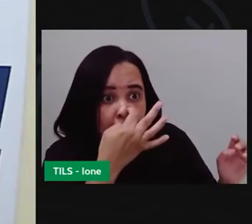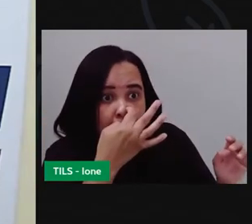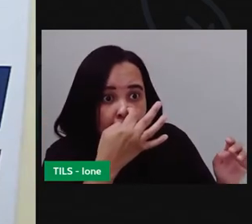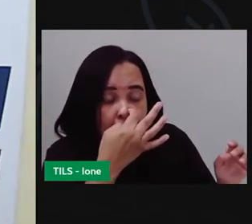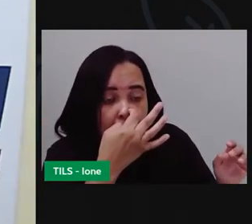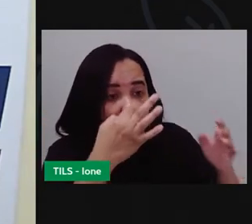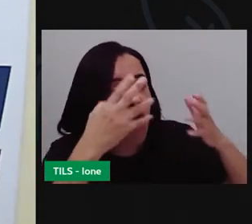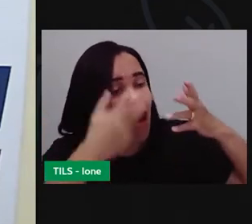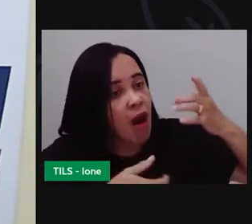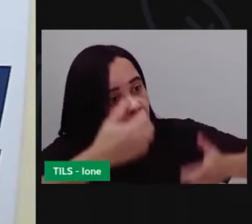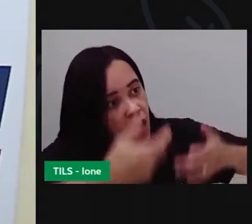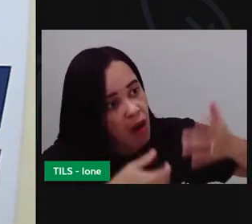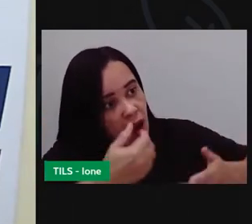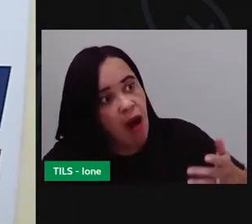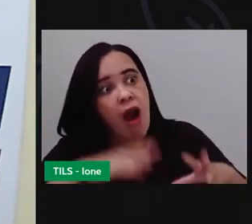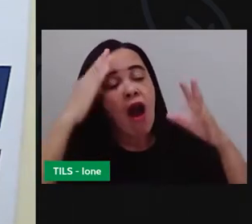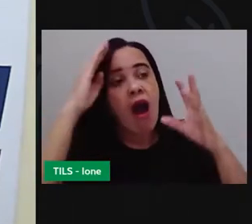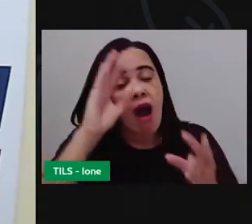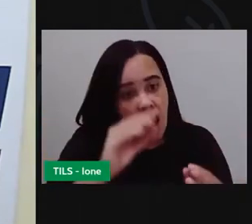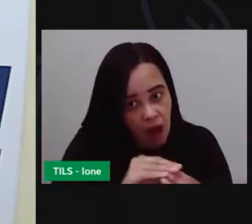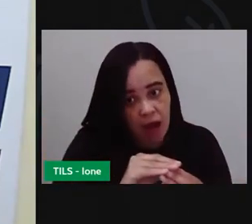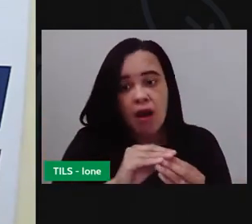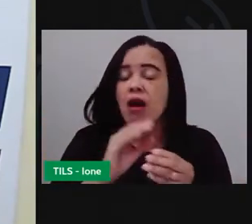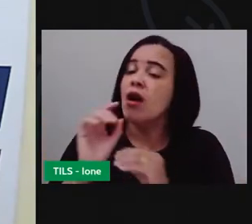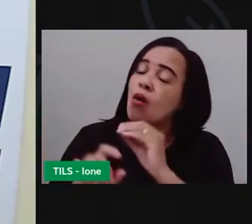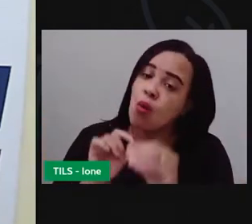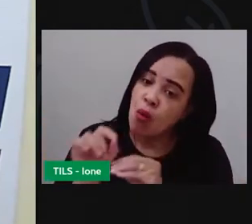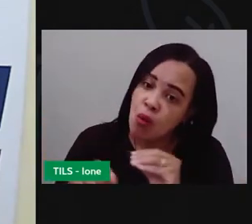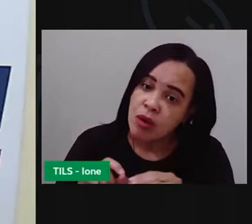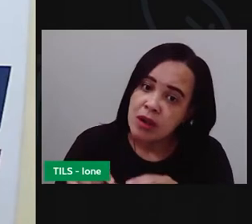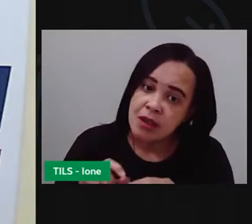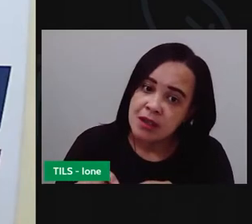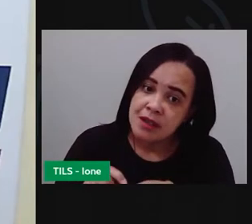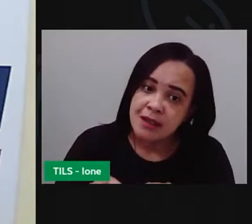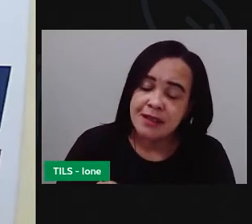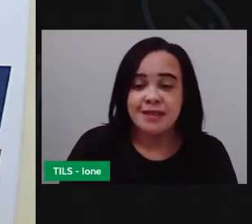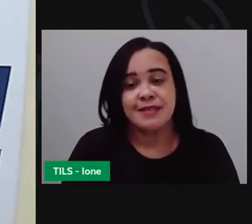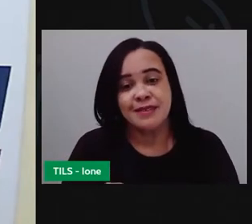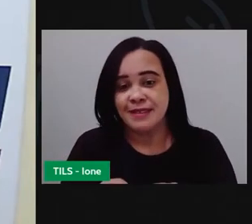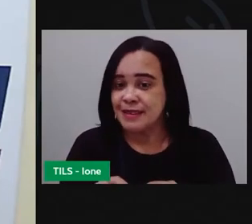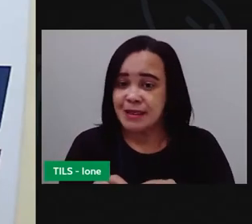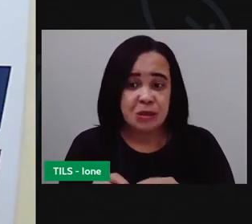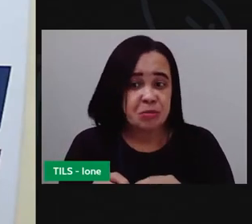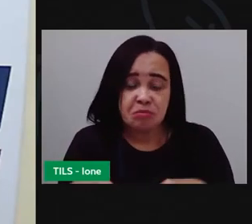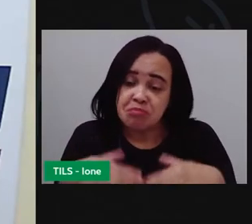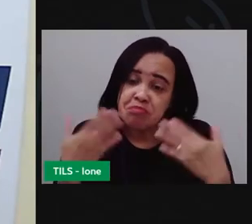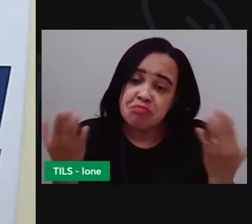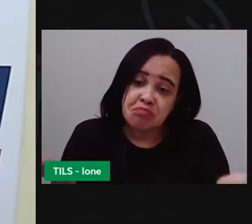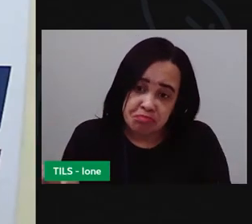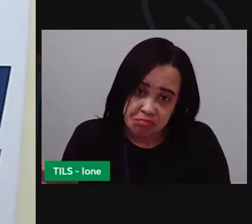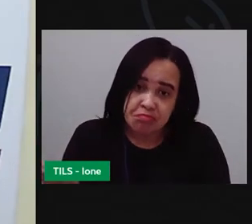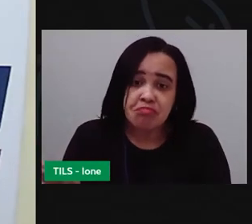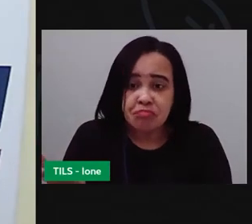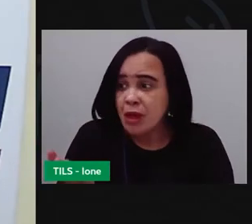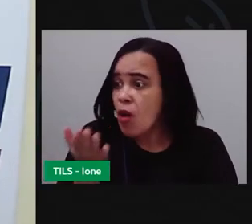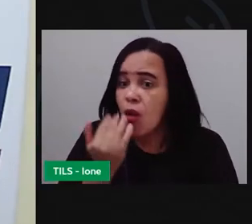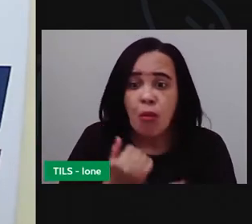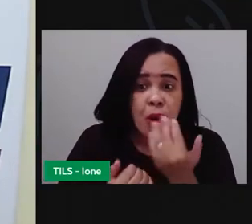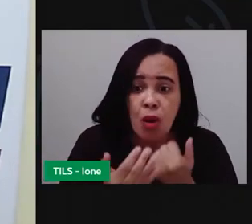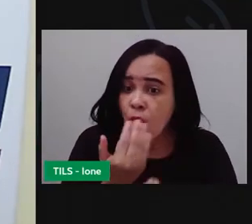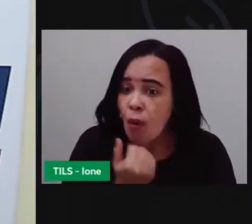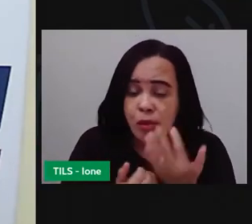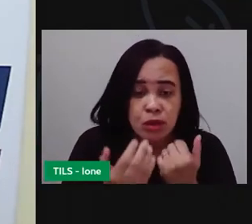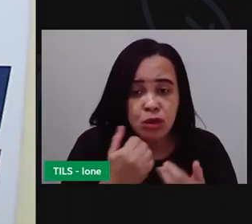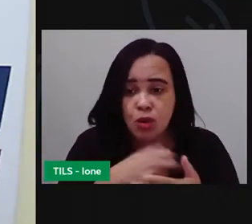realmente entendeu que não adiantava comer coisas